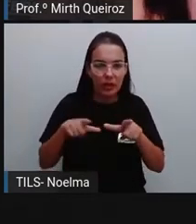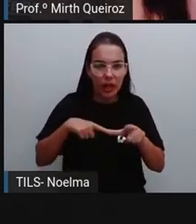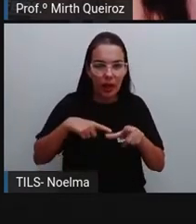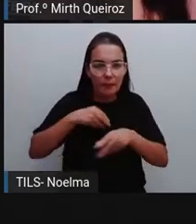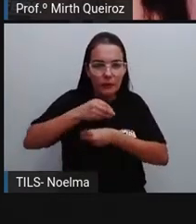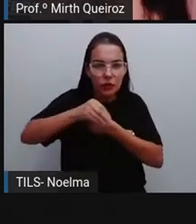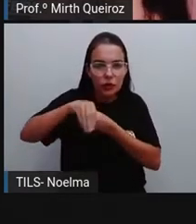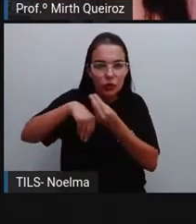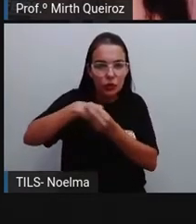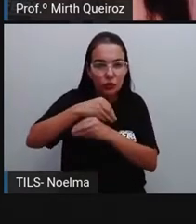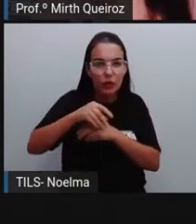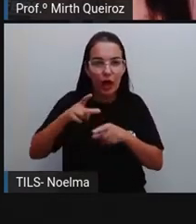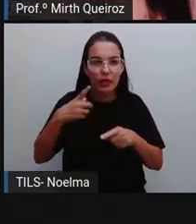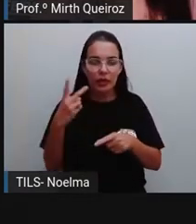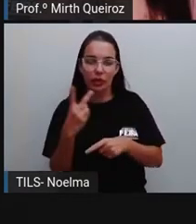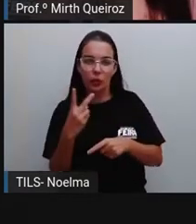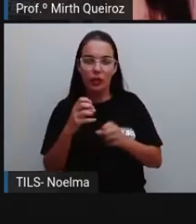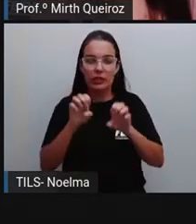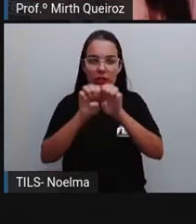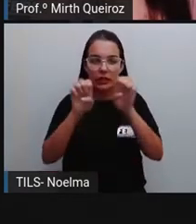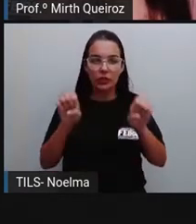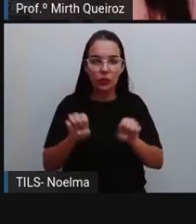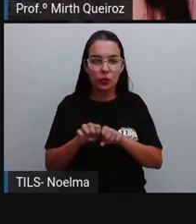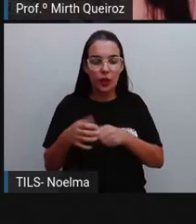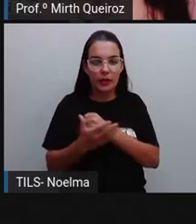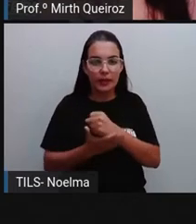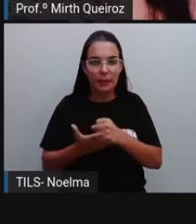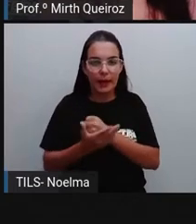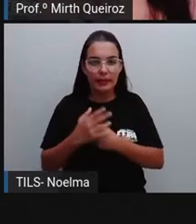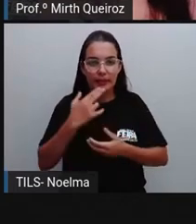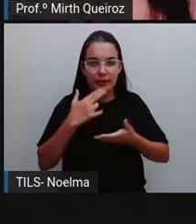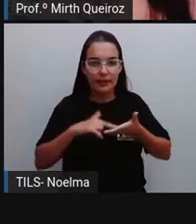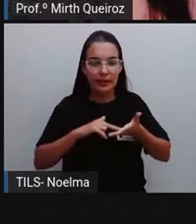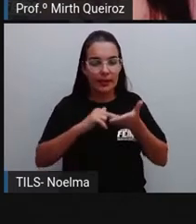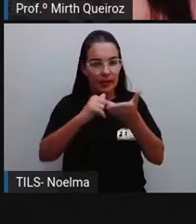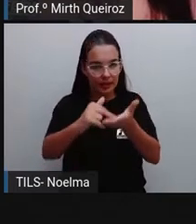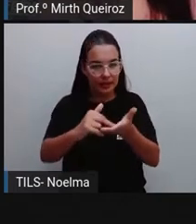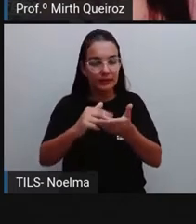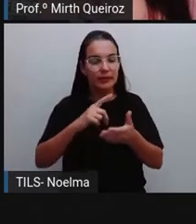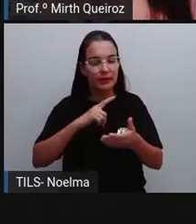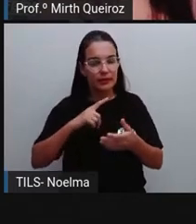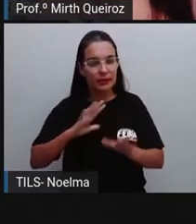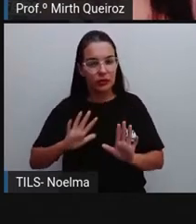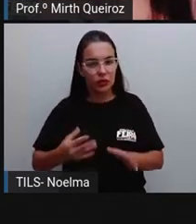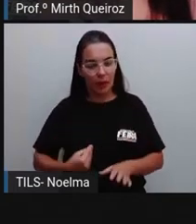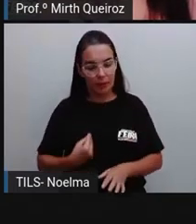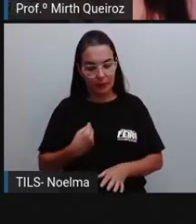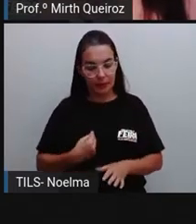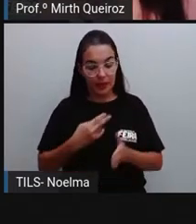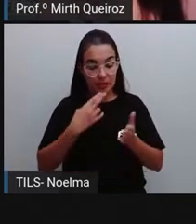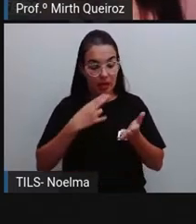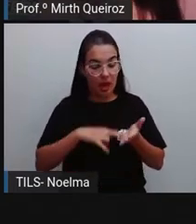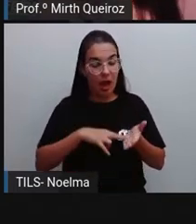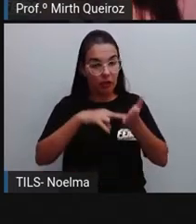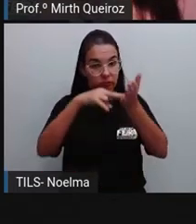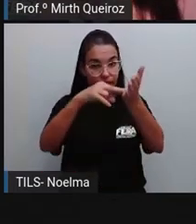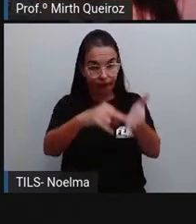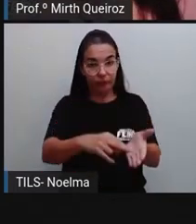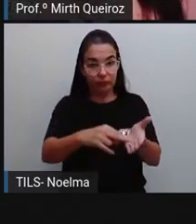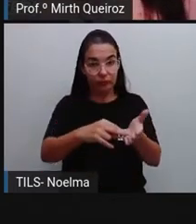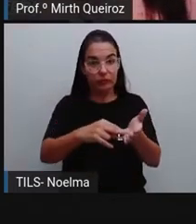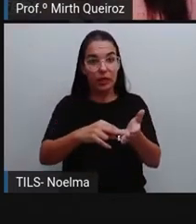aí as duas estruturas, né? Fundamentais, presente já no próprio nome, que é a carta e a